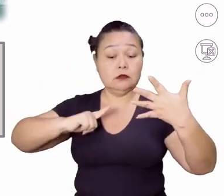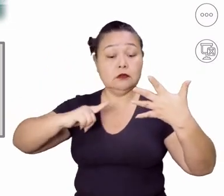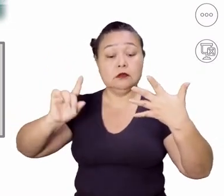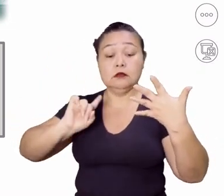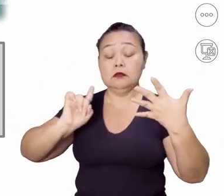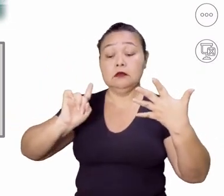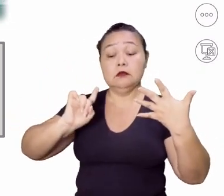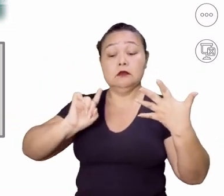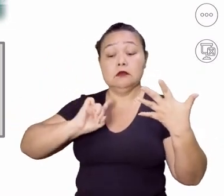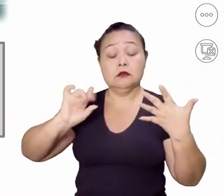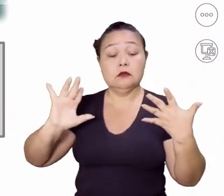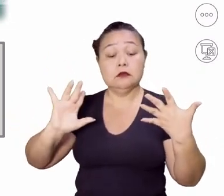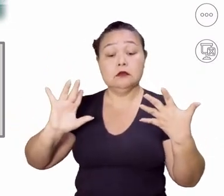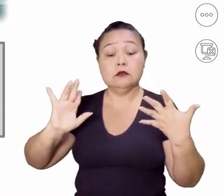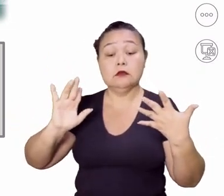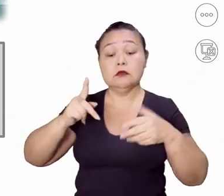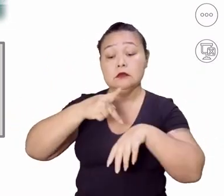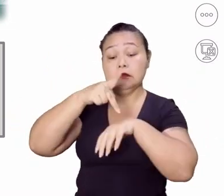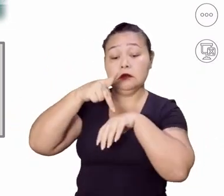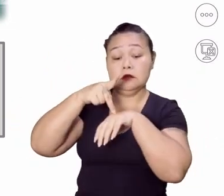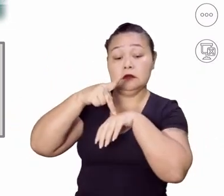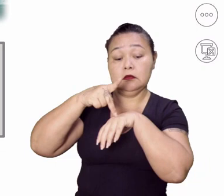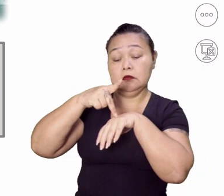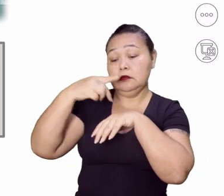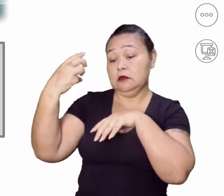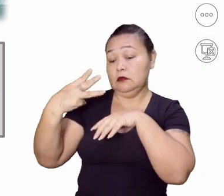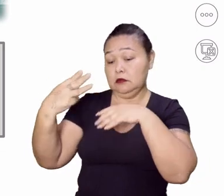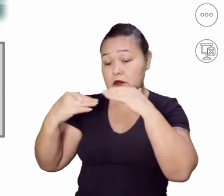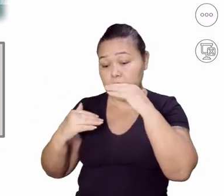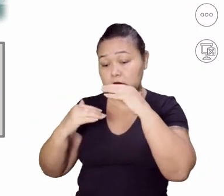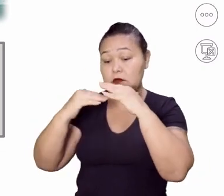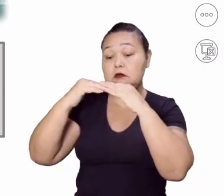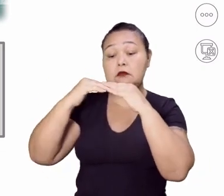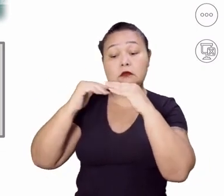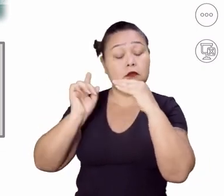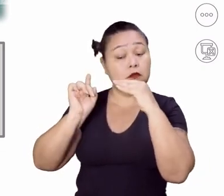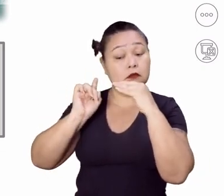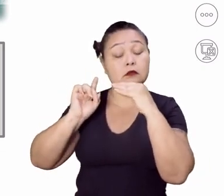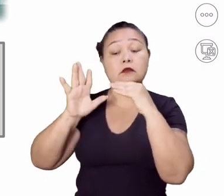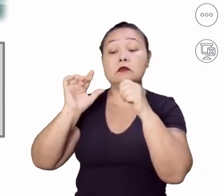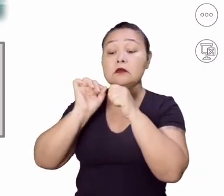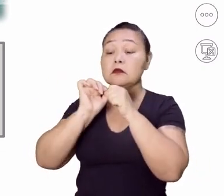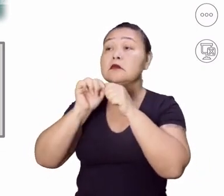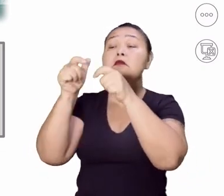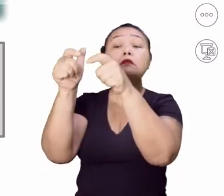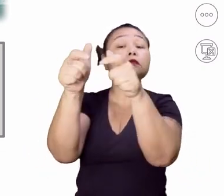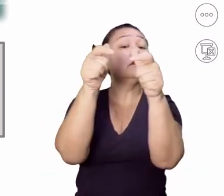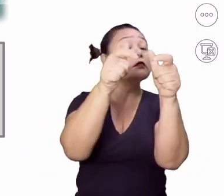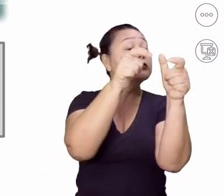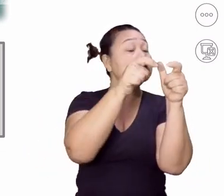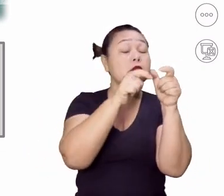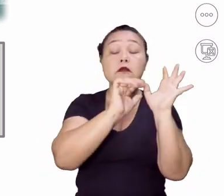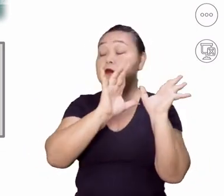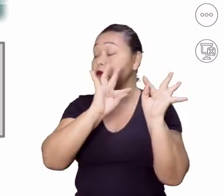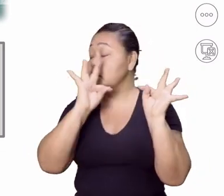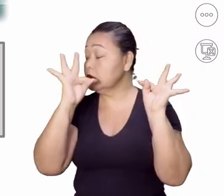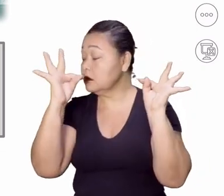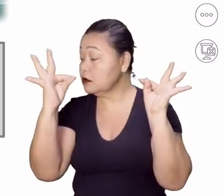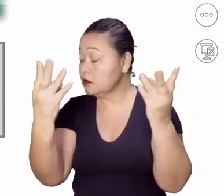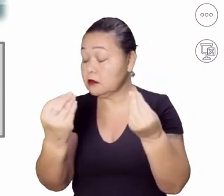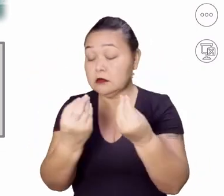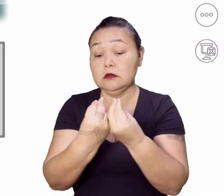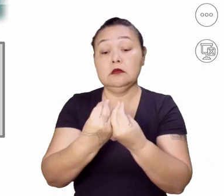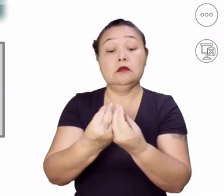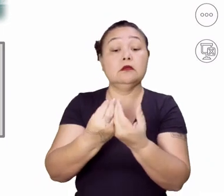tendência só nos países de terceiro mundo, de primeiro mundo. É em todos os lugares, né? E